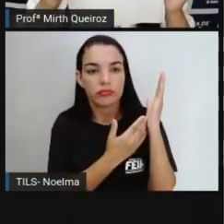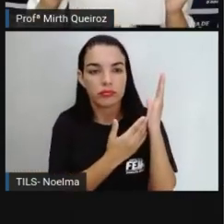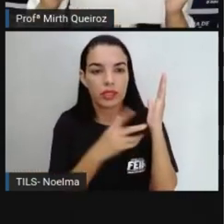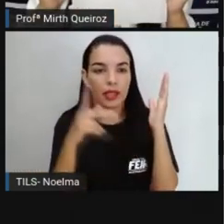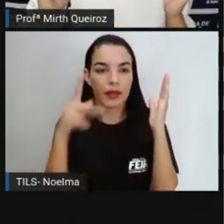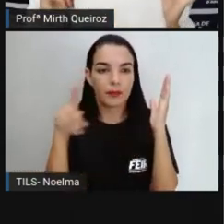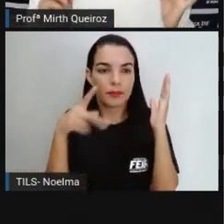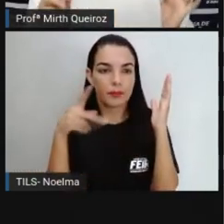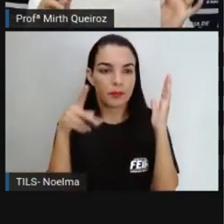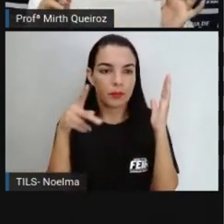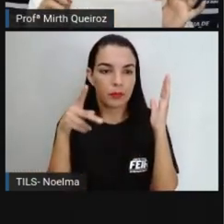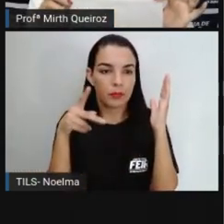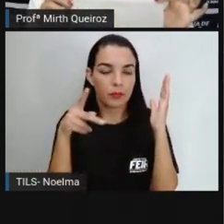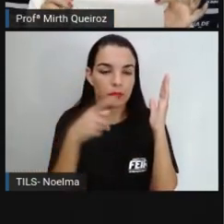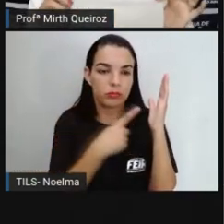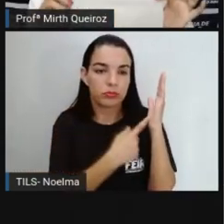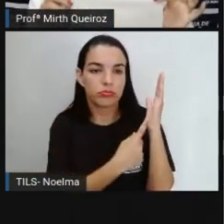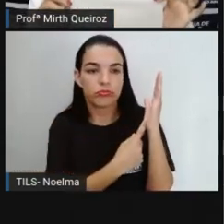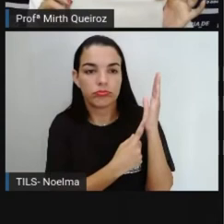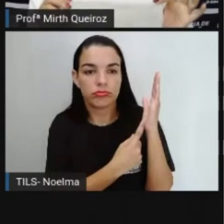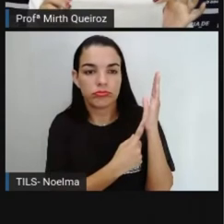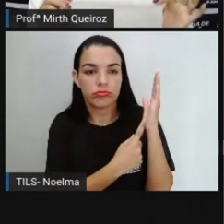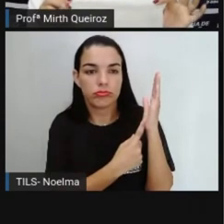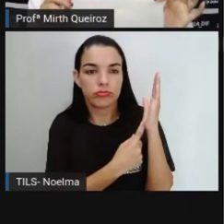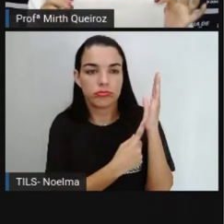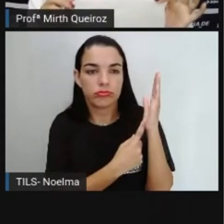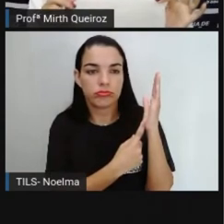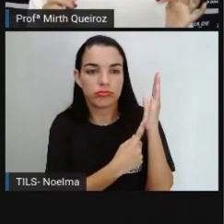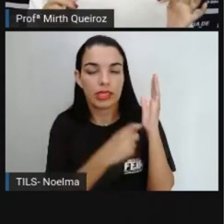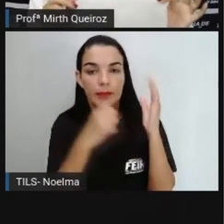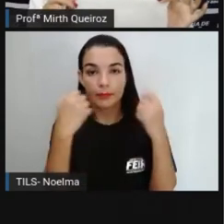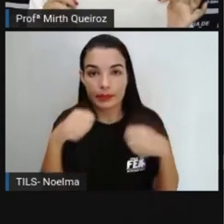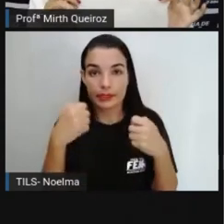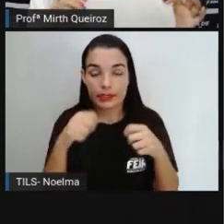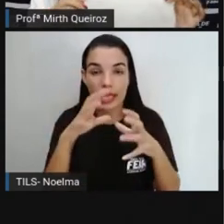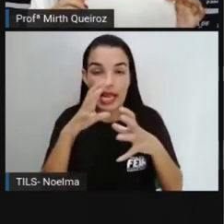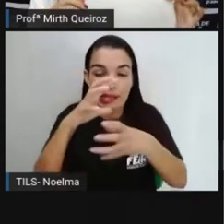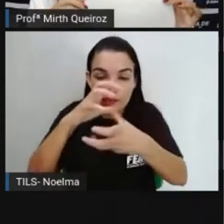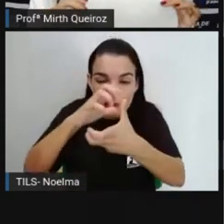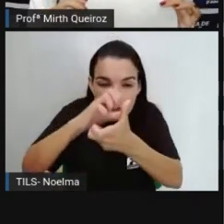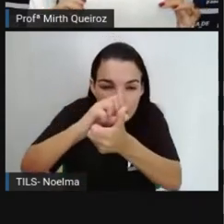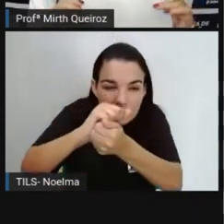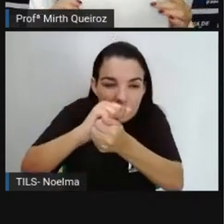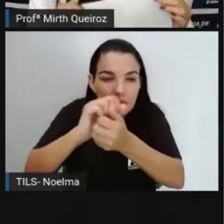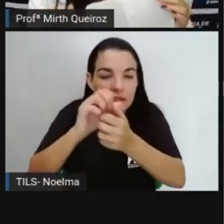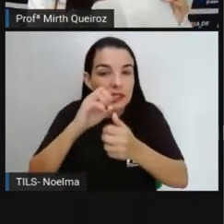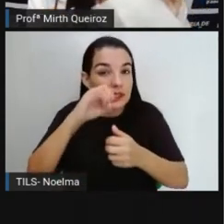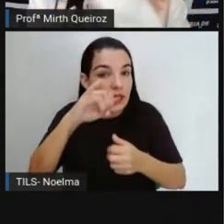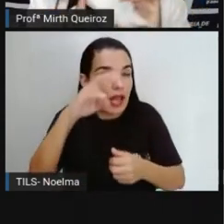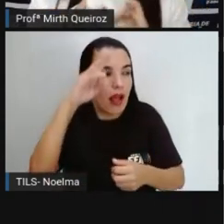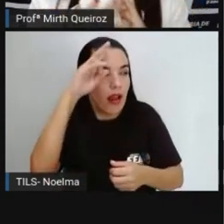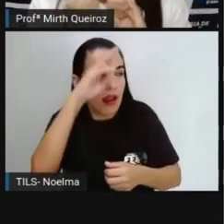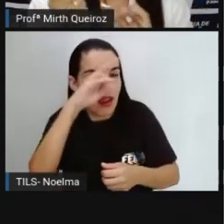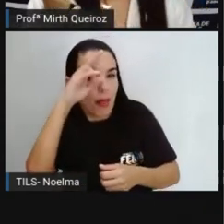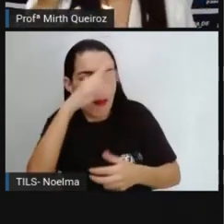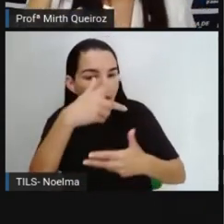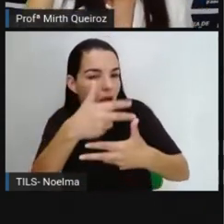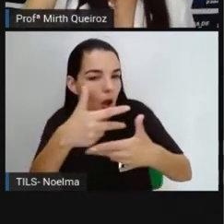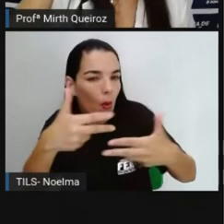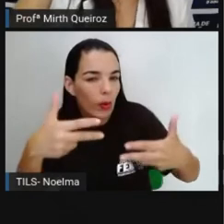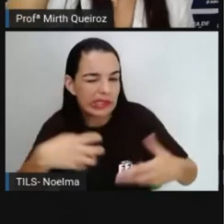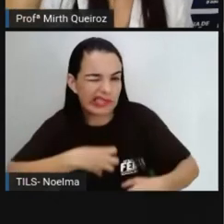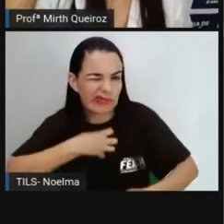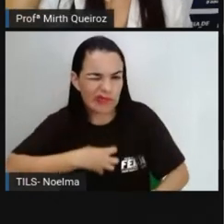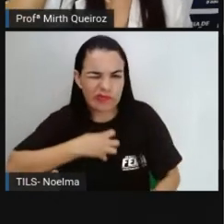começar A amassar Essa folha Enquanto vocês lembram Das coisas que te deixam irritado Né? Aquele coleguinha Que